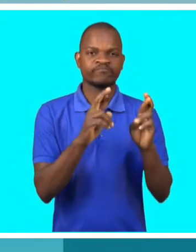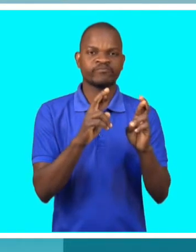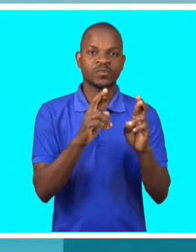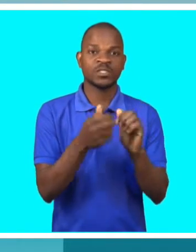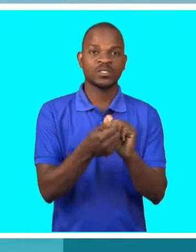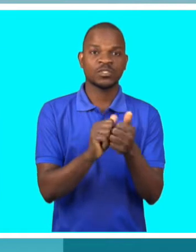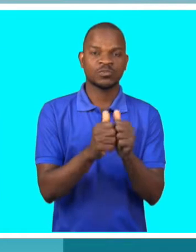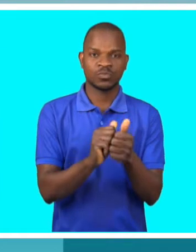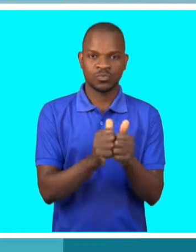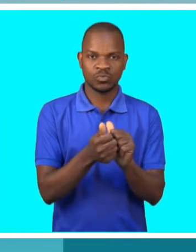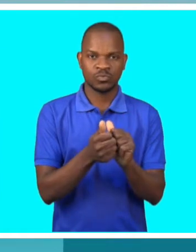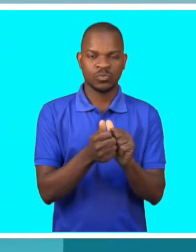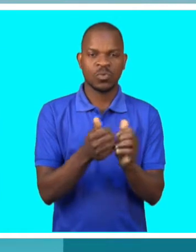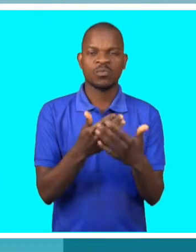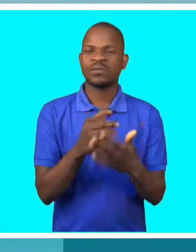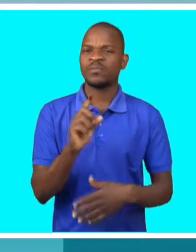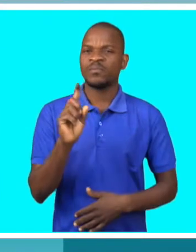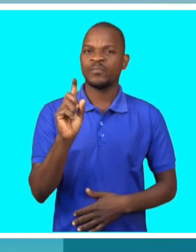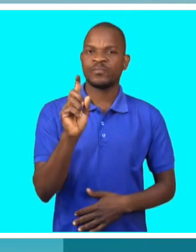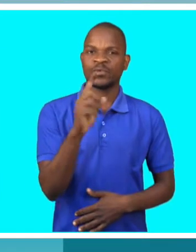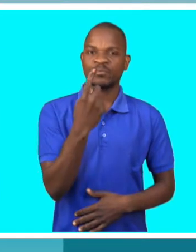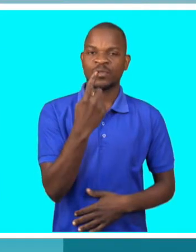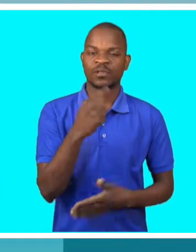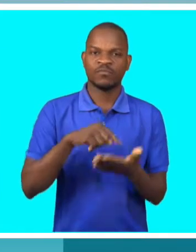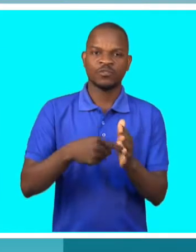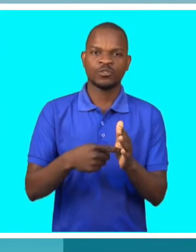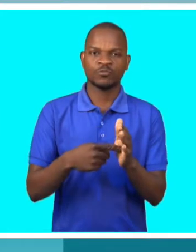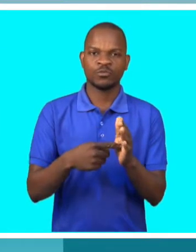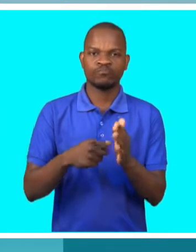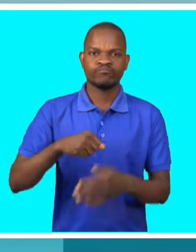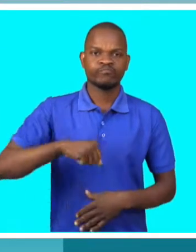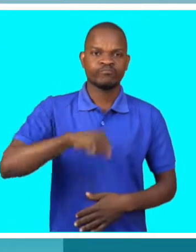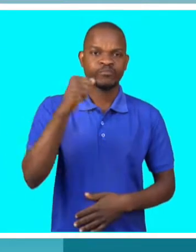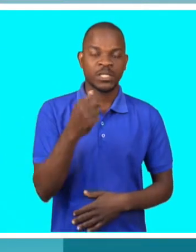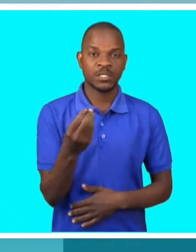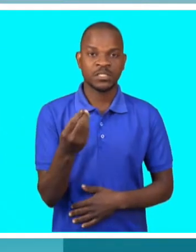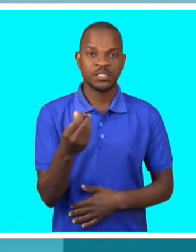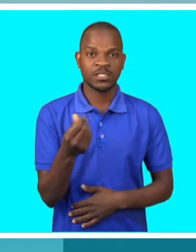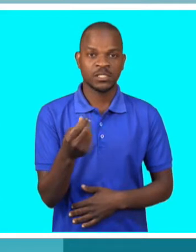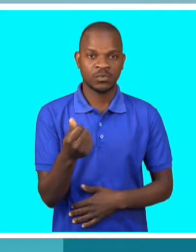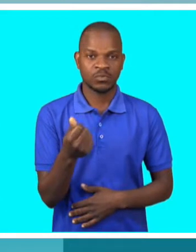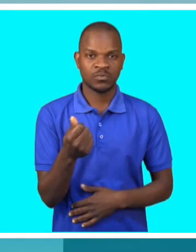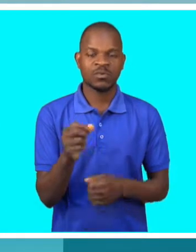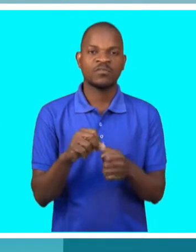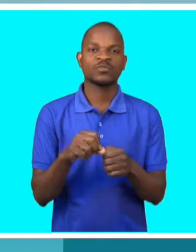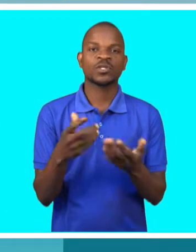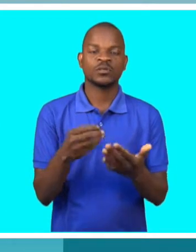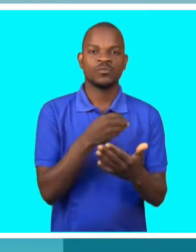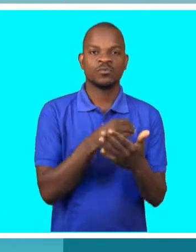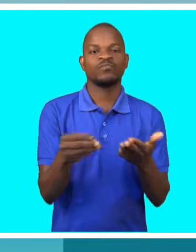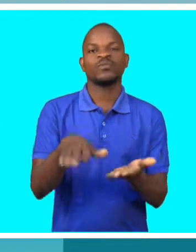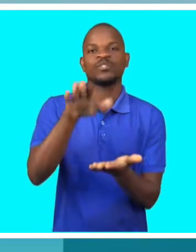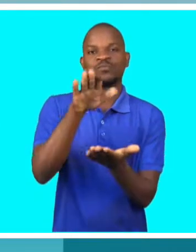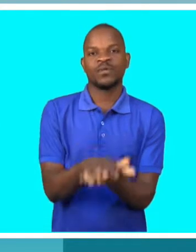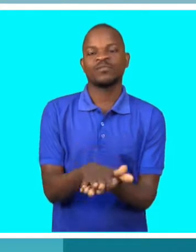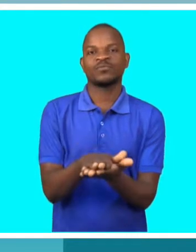eu, o meu primeiro dinheiro que consegui através do desporto, comprei este